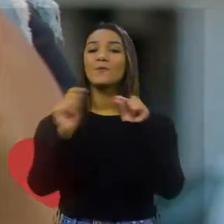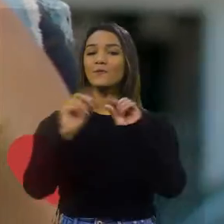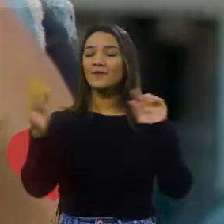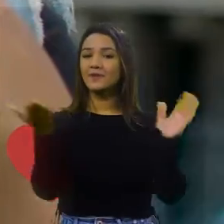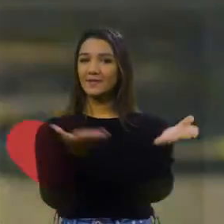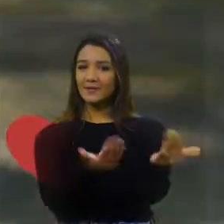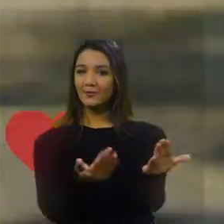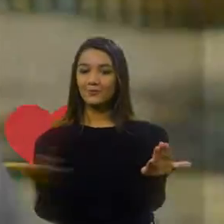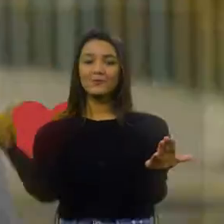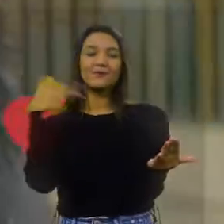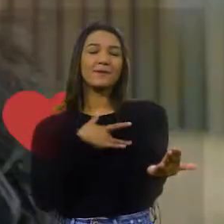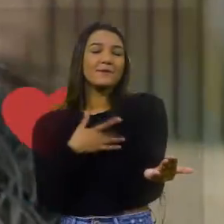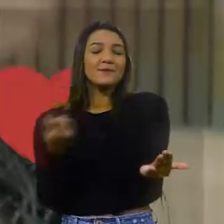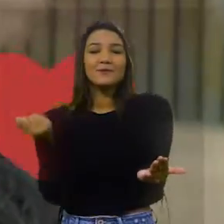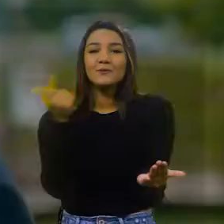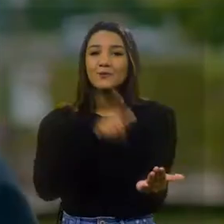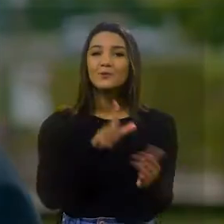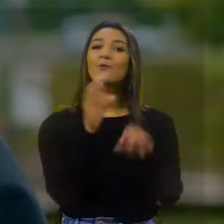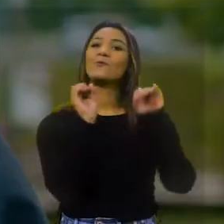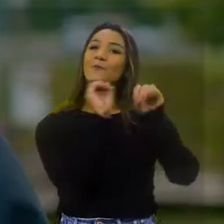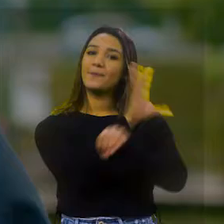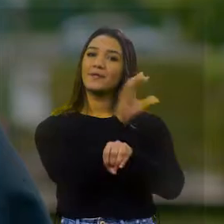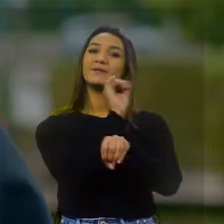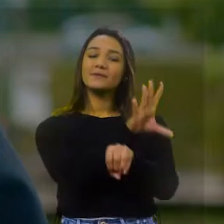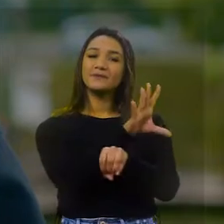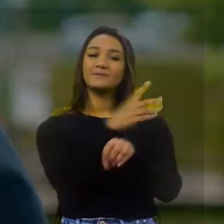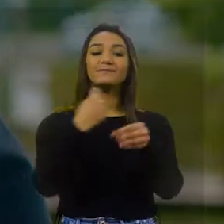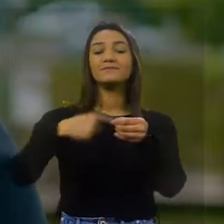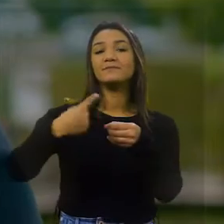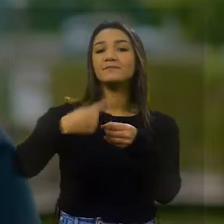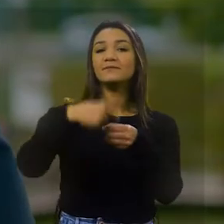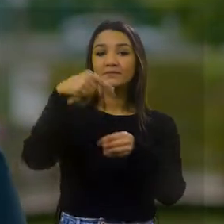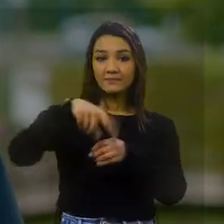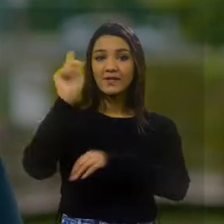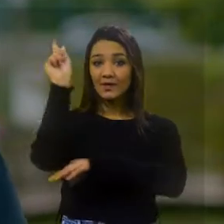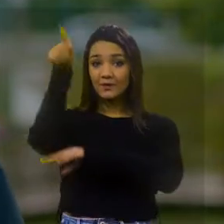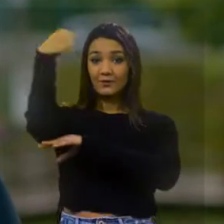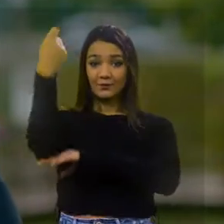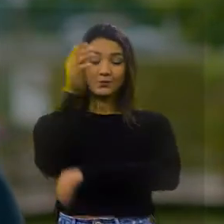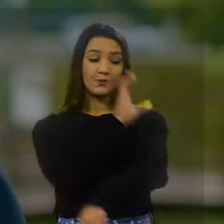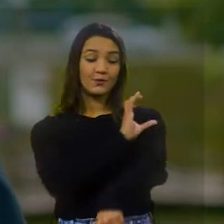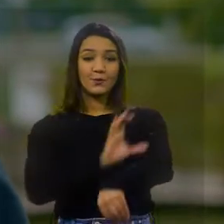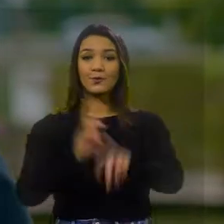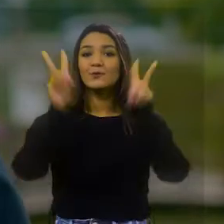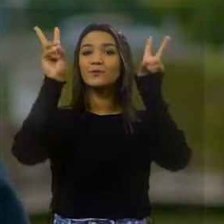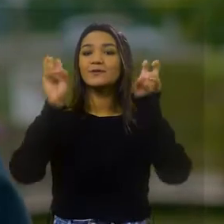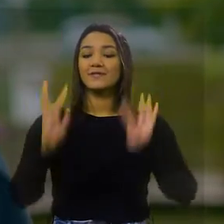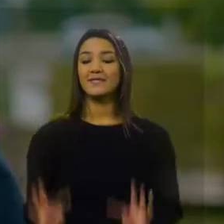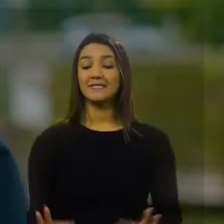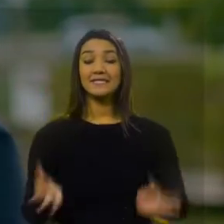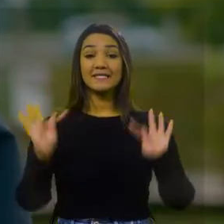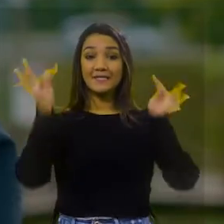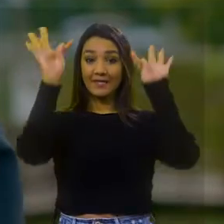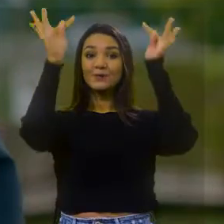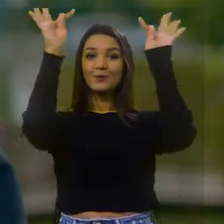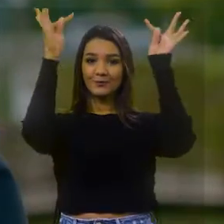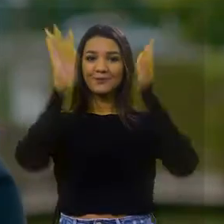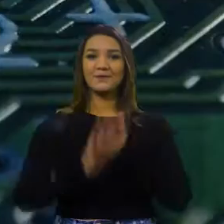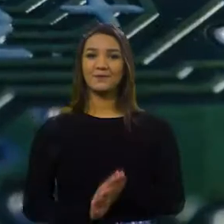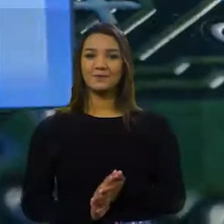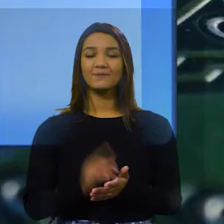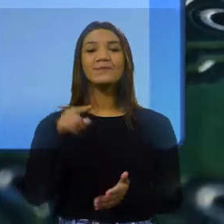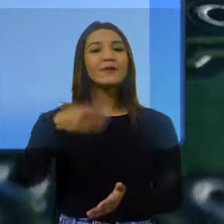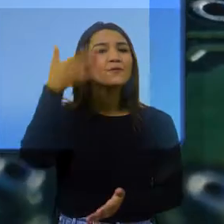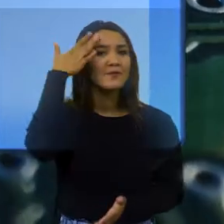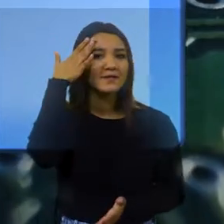se apaixonar de novo pela educação. Vou levar para cada cidade do Rio Grande cursos na área que a rapazada mais gosta, tecnologia.